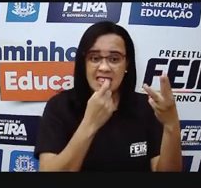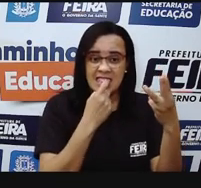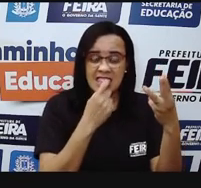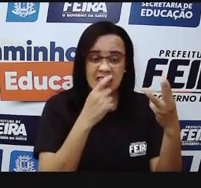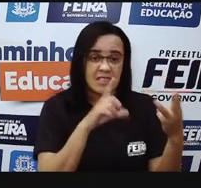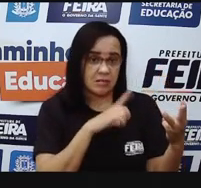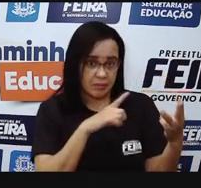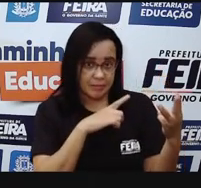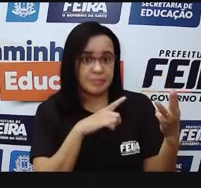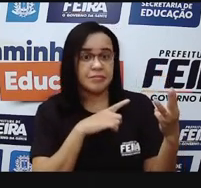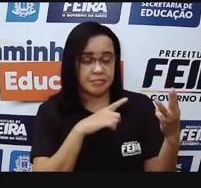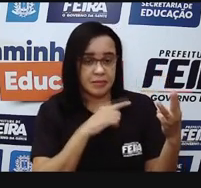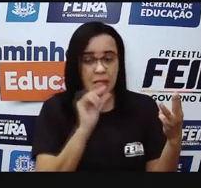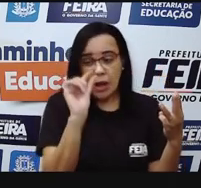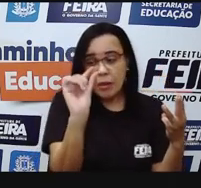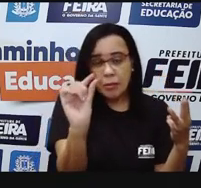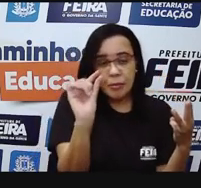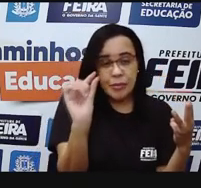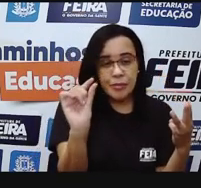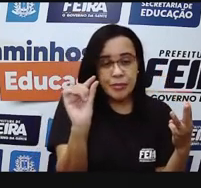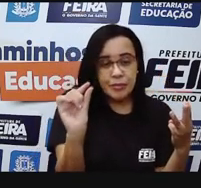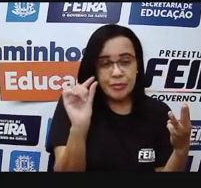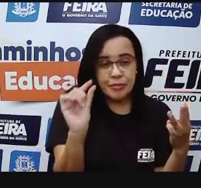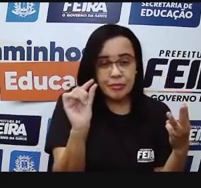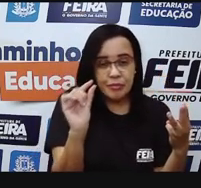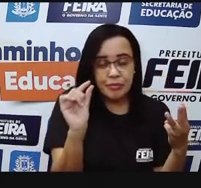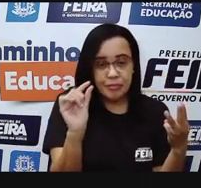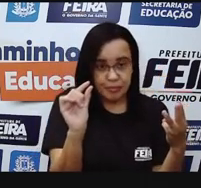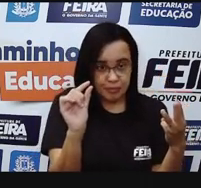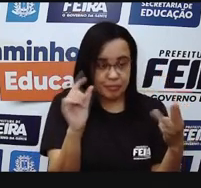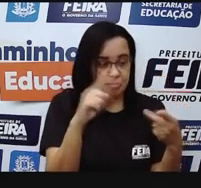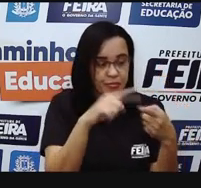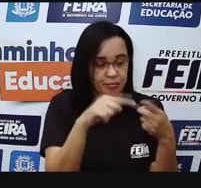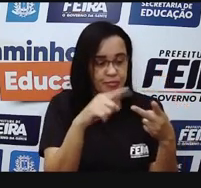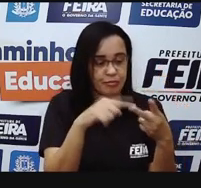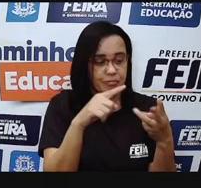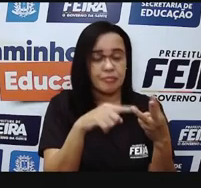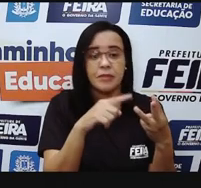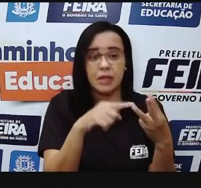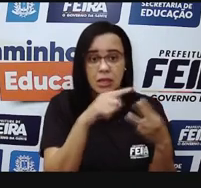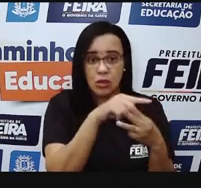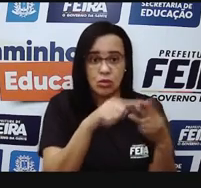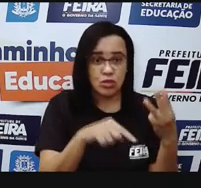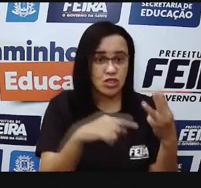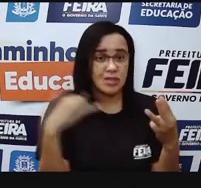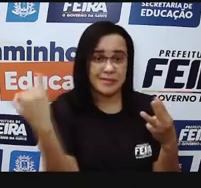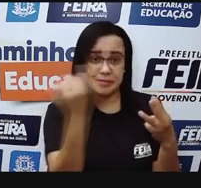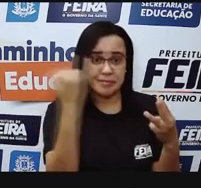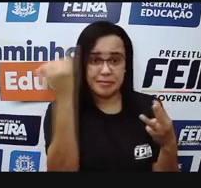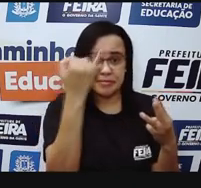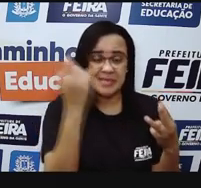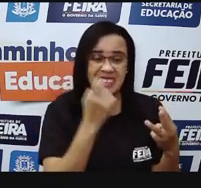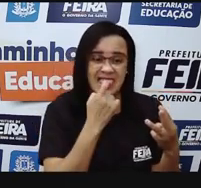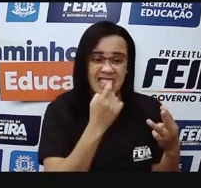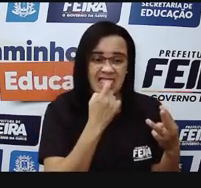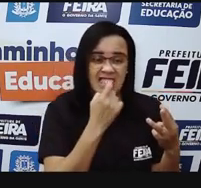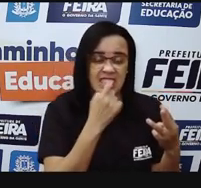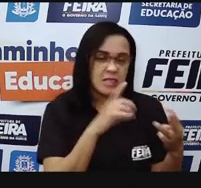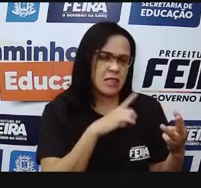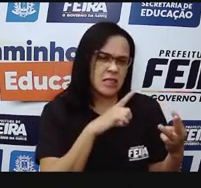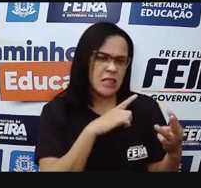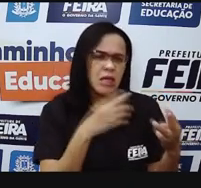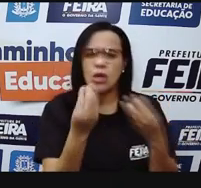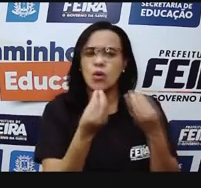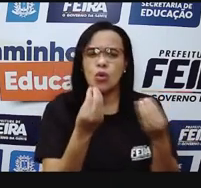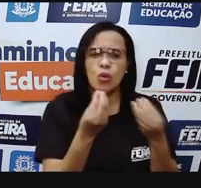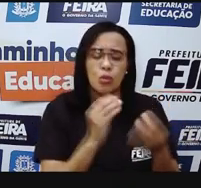os menores ossos do nosso corpo, que é o martelo, que dorma e estribo. Olha só. Então, por que que eles